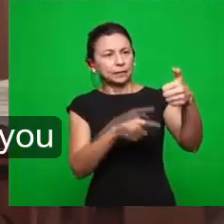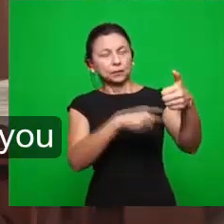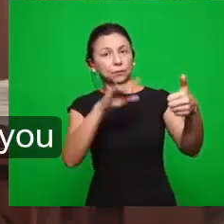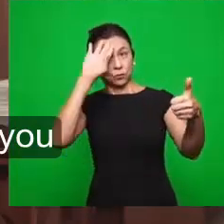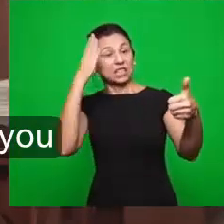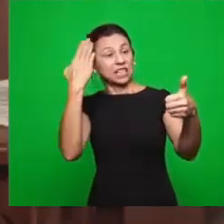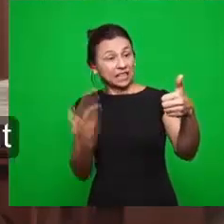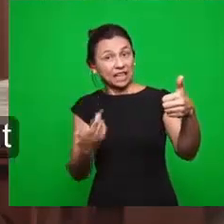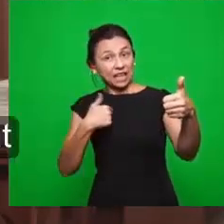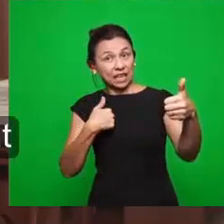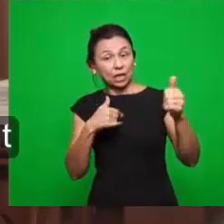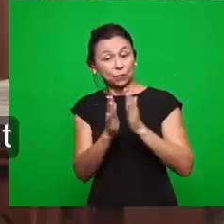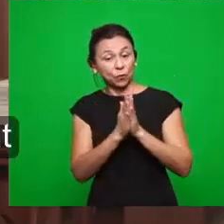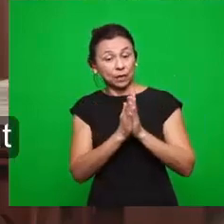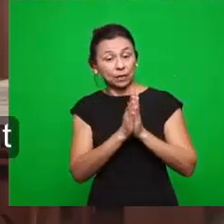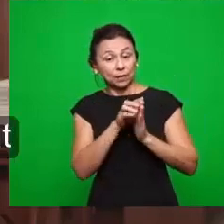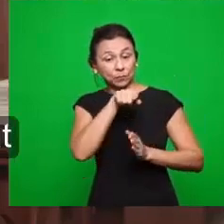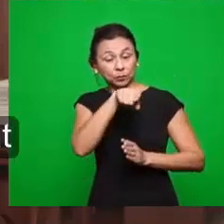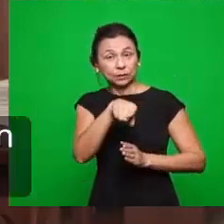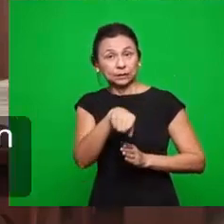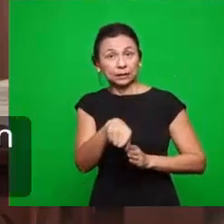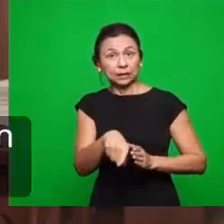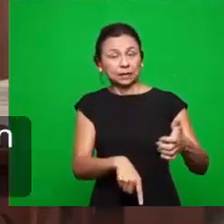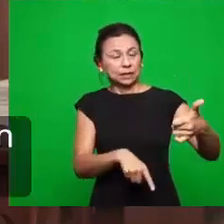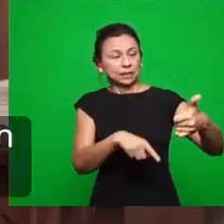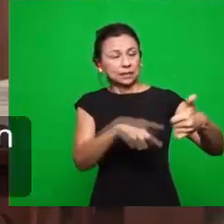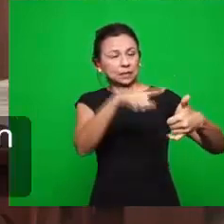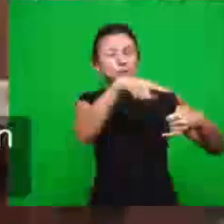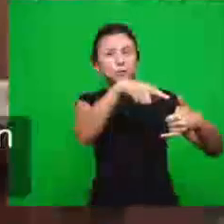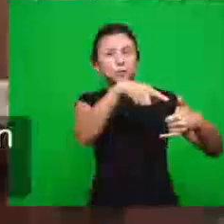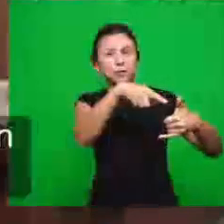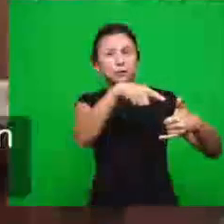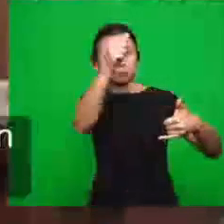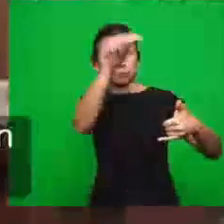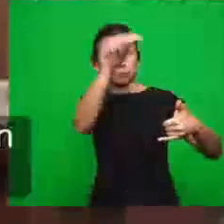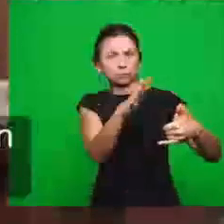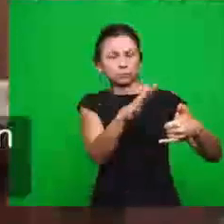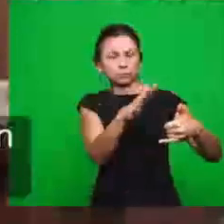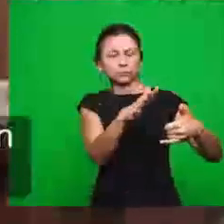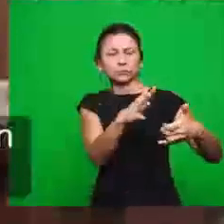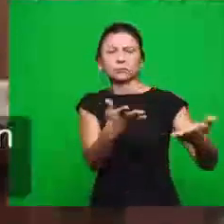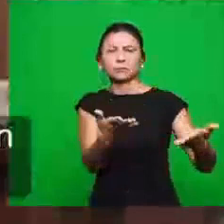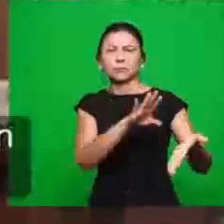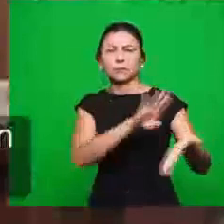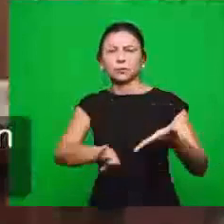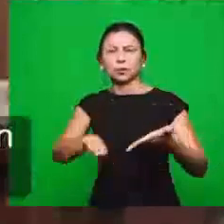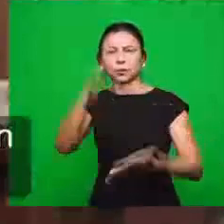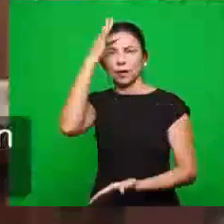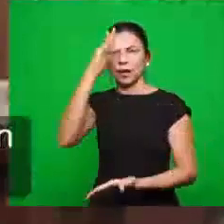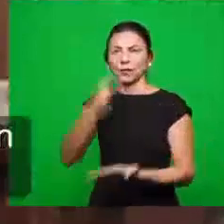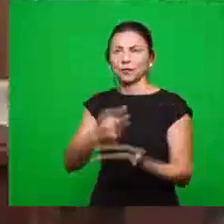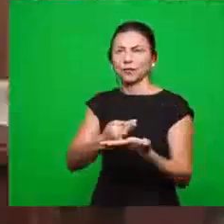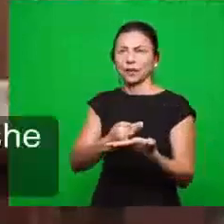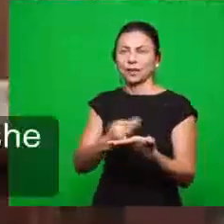porque hoje eu vou orar por você por causa desse objeto que está aqui. O que ele fez? Ele tirou a sua fé e colocou